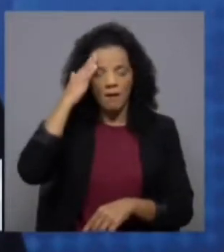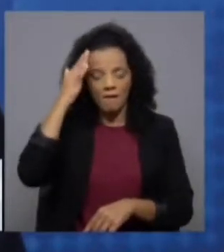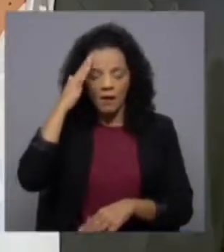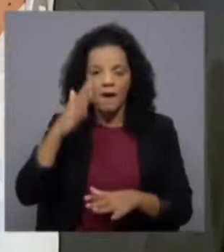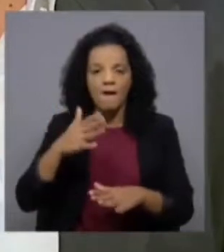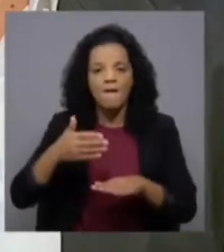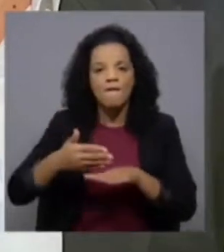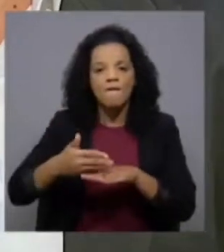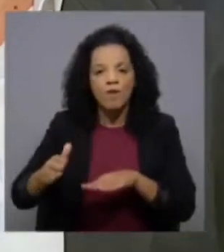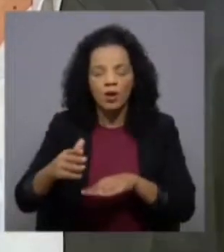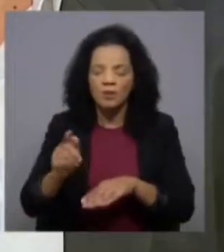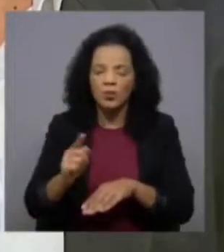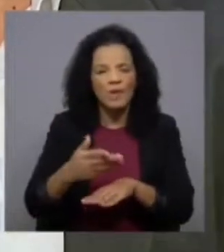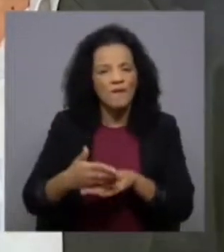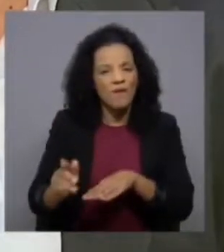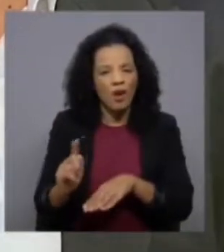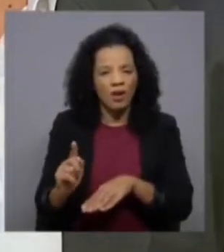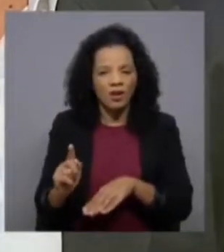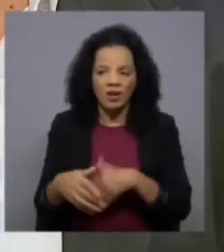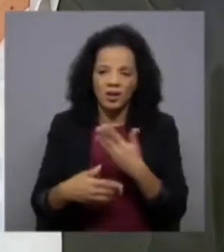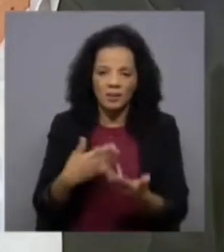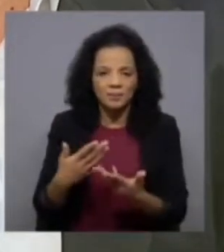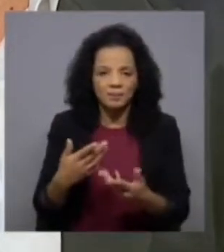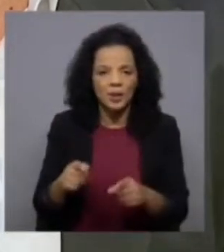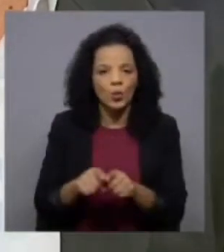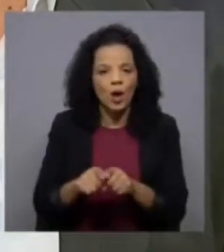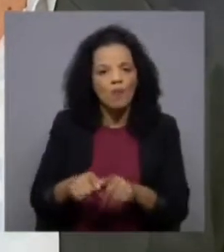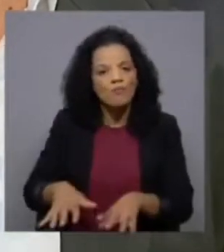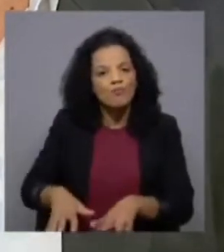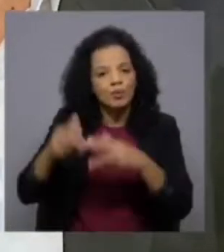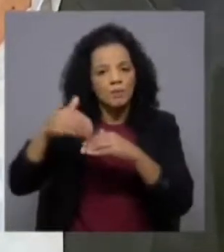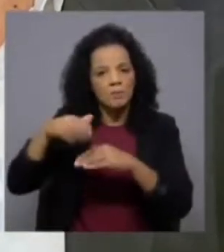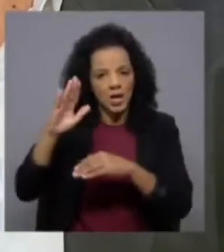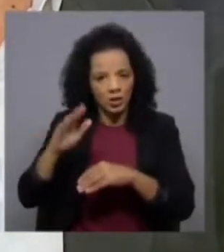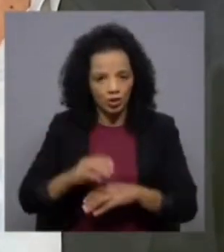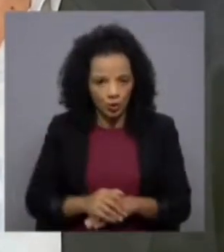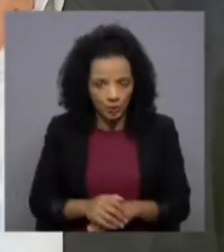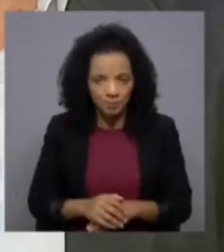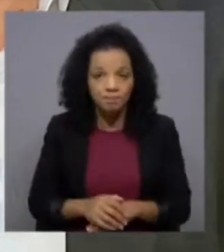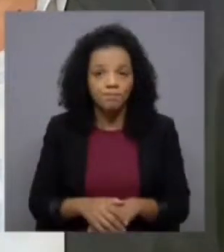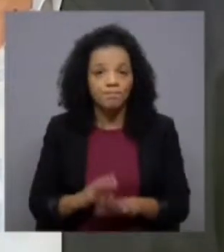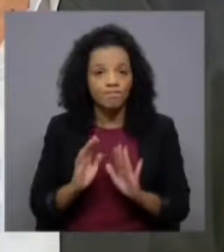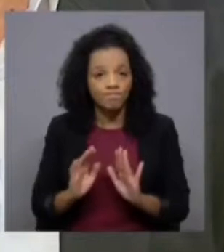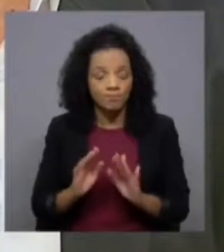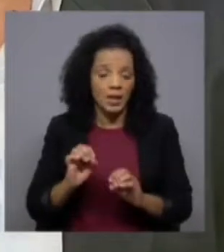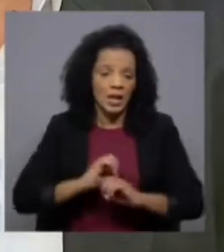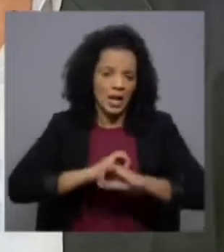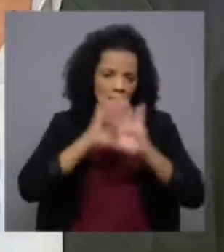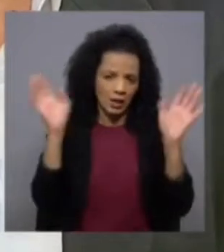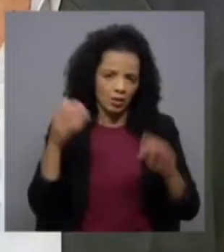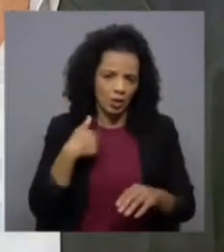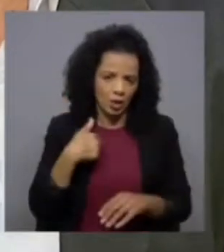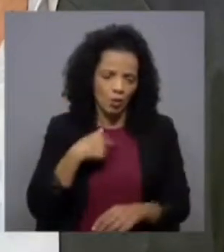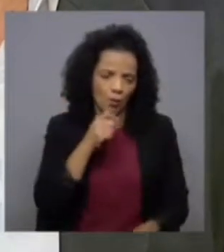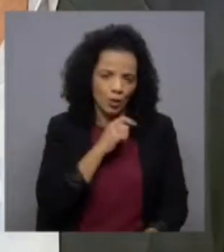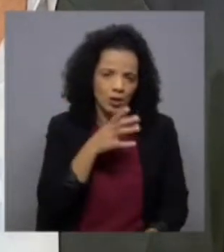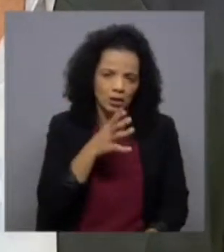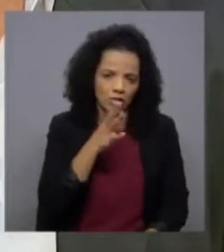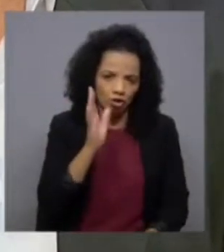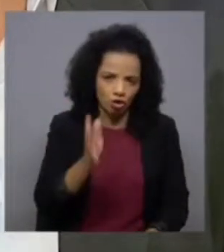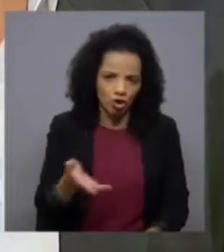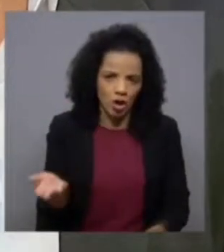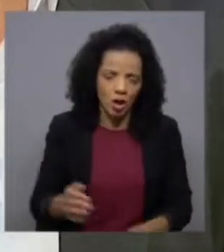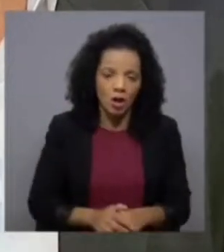Folga não é bem a palavra folga, enfim, um maior crescimento do produto. Agora, é absolutamente evidente, eu já tive oportunidade de dizer isso,